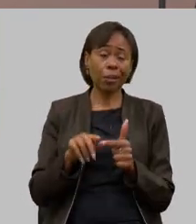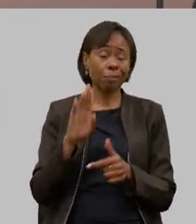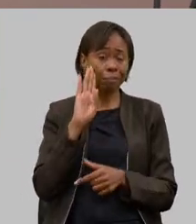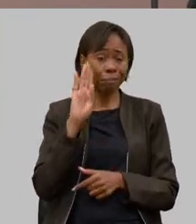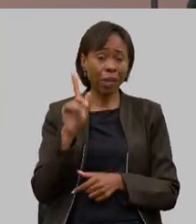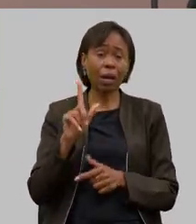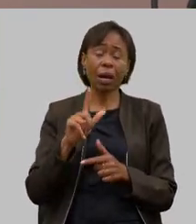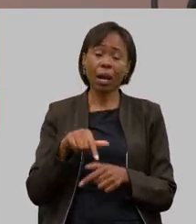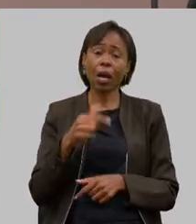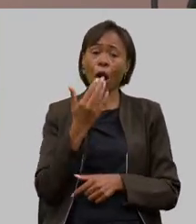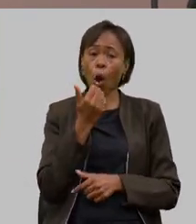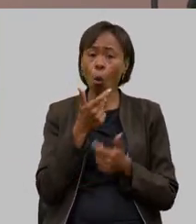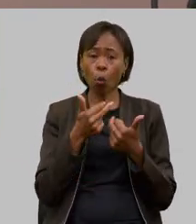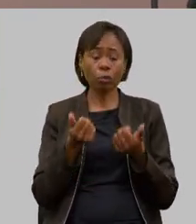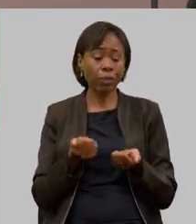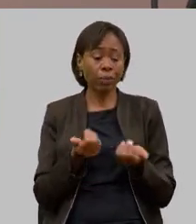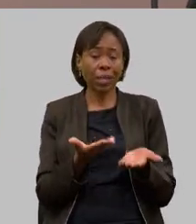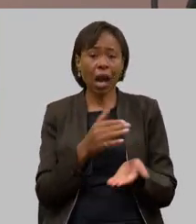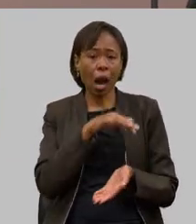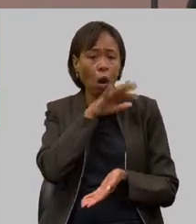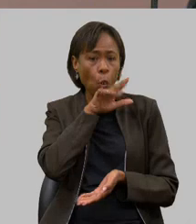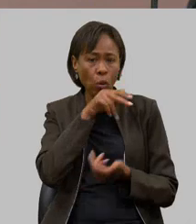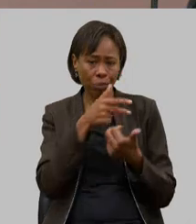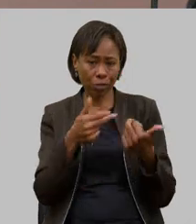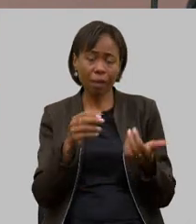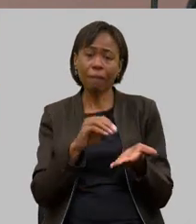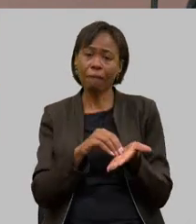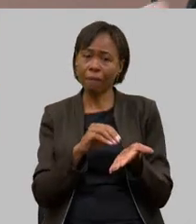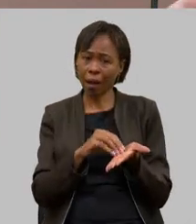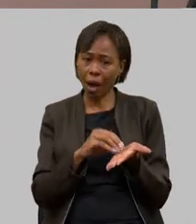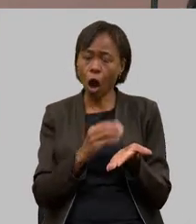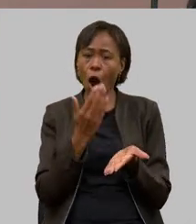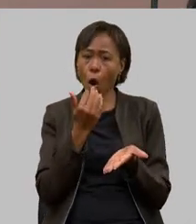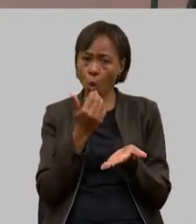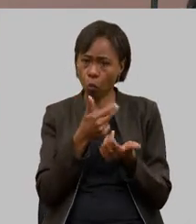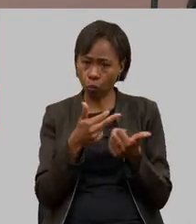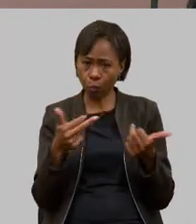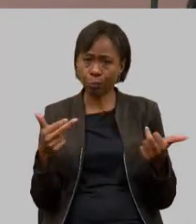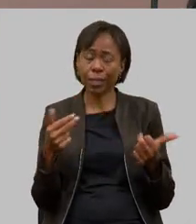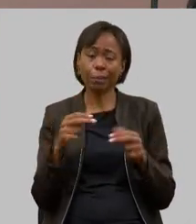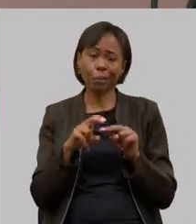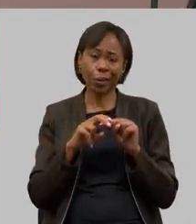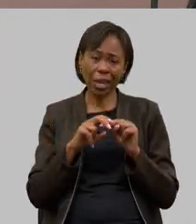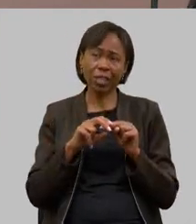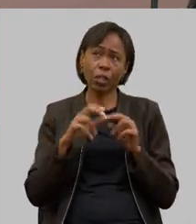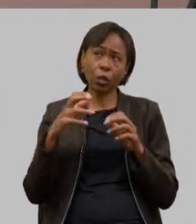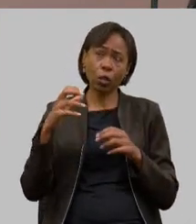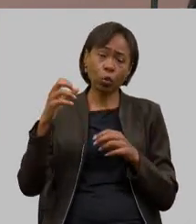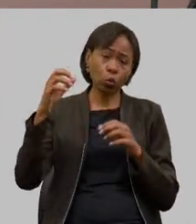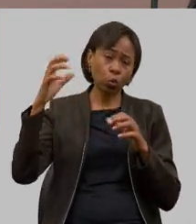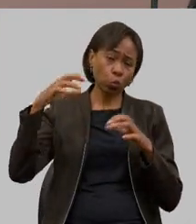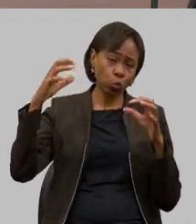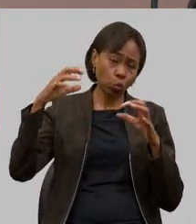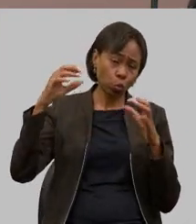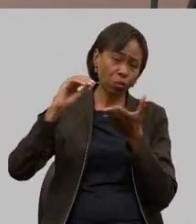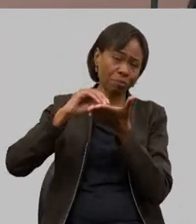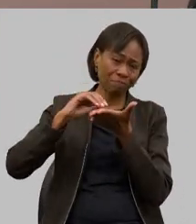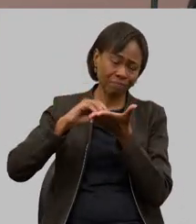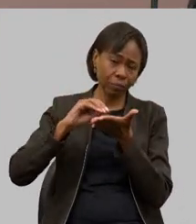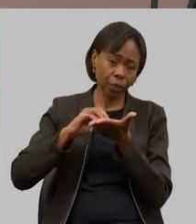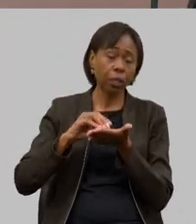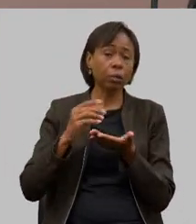mineiro falta um pouco de alimento na época da seca por causa dessa estiagem que nós temos aqui e aí nós estamos desenvolvendo